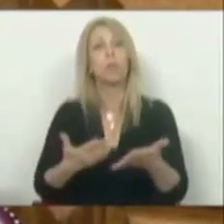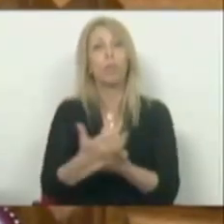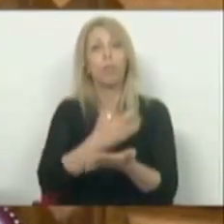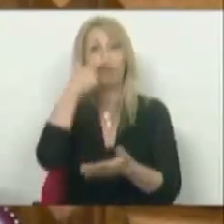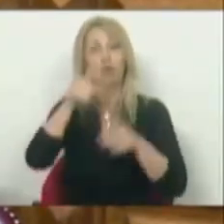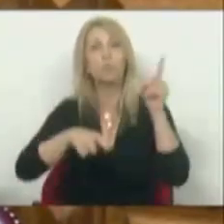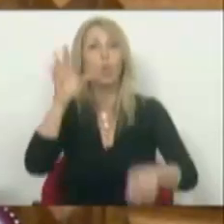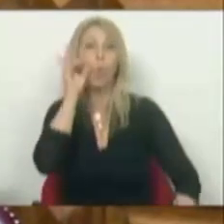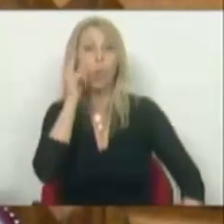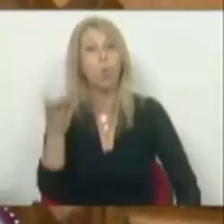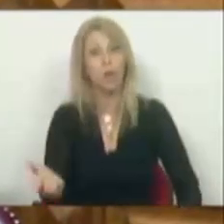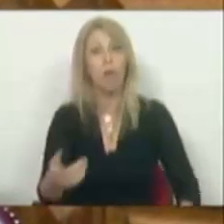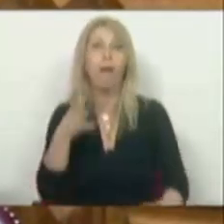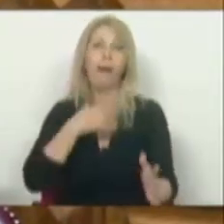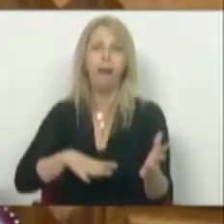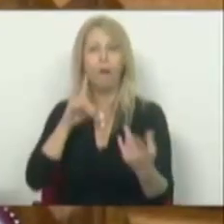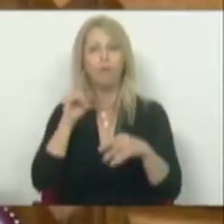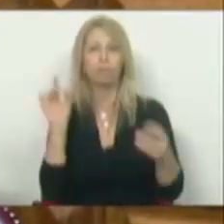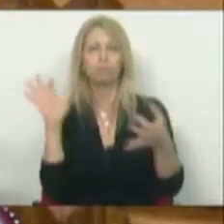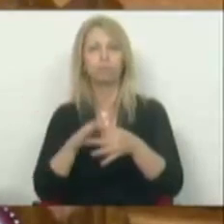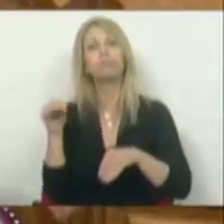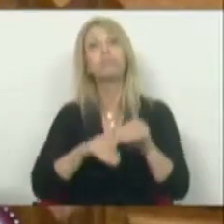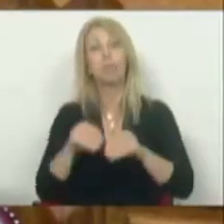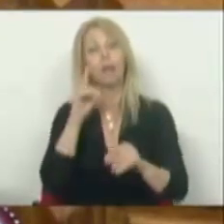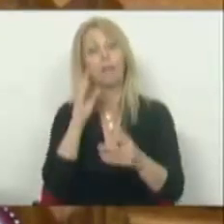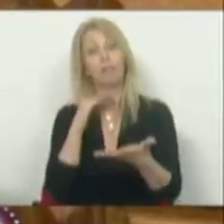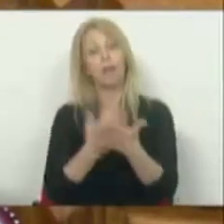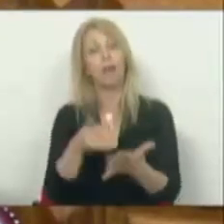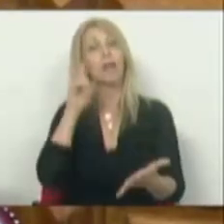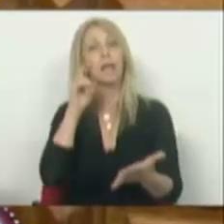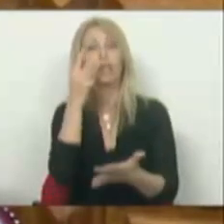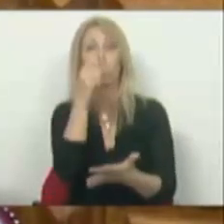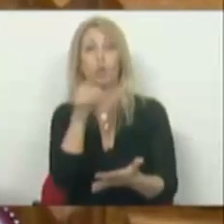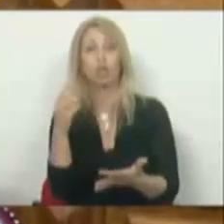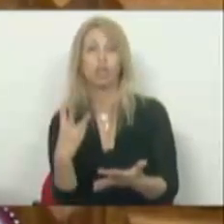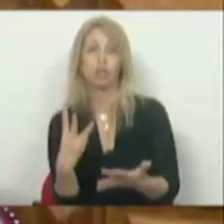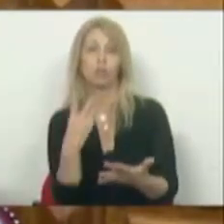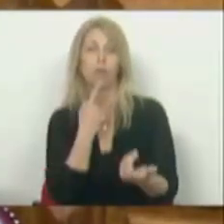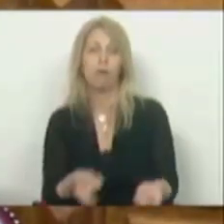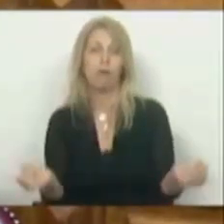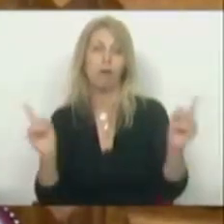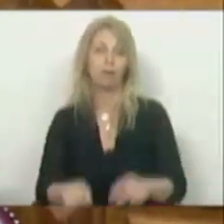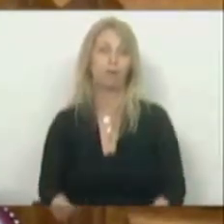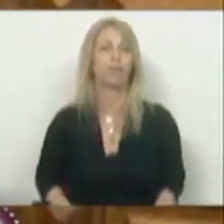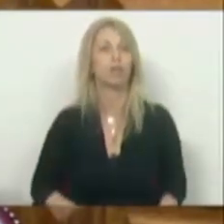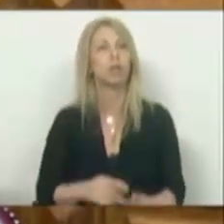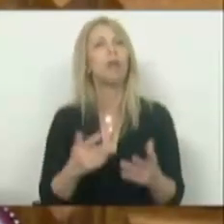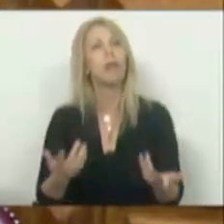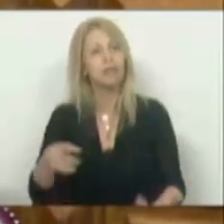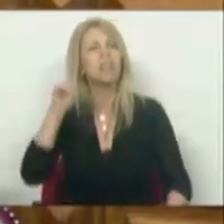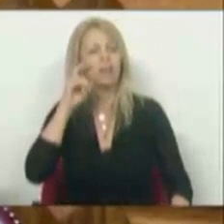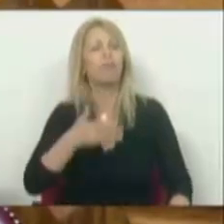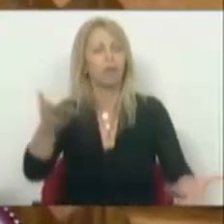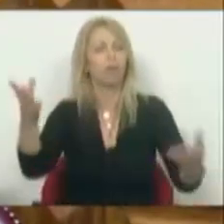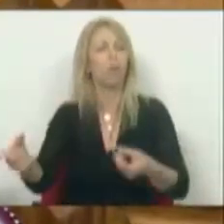os círculos eleitorais para garantir mais uma maioria de dois terços. Desde a última vez que falámos, sim, defendam os vossos